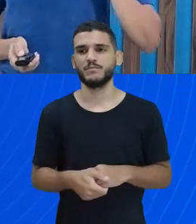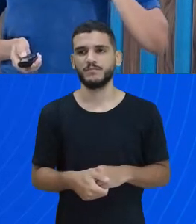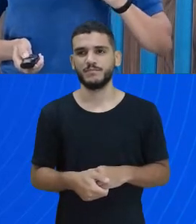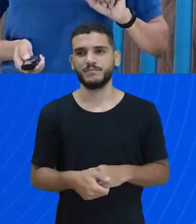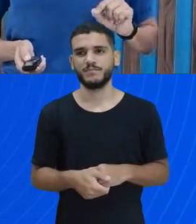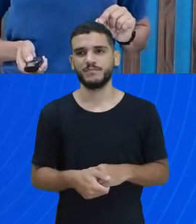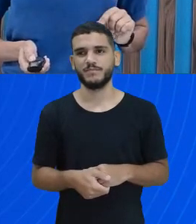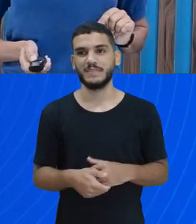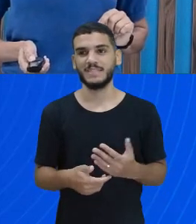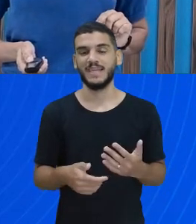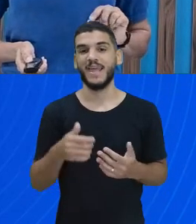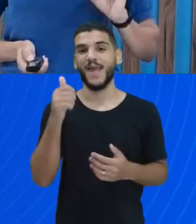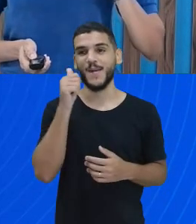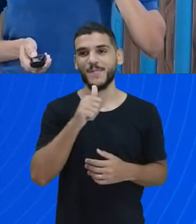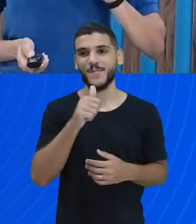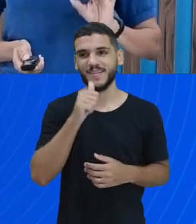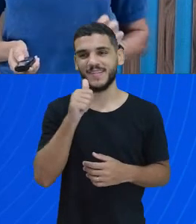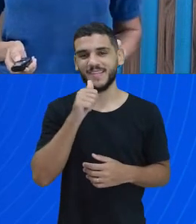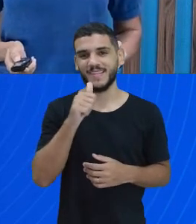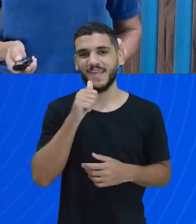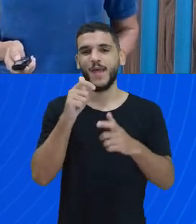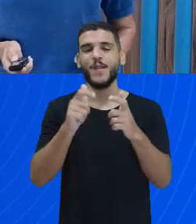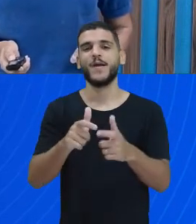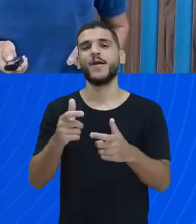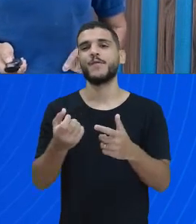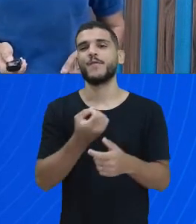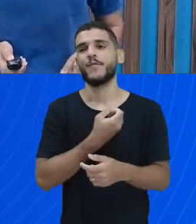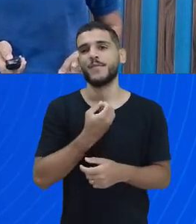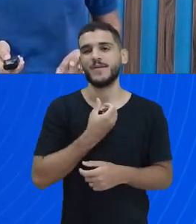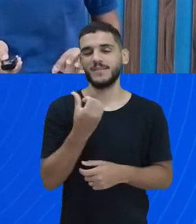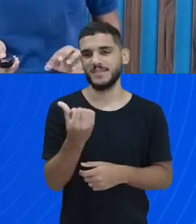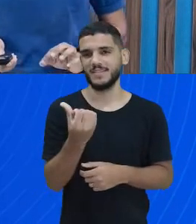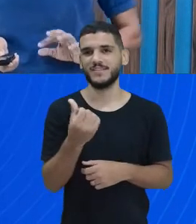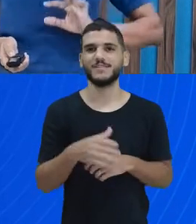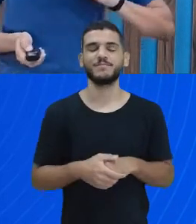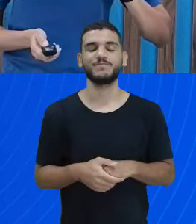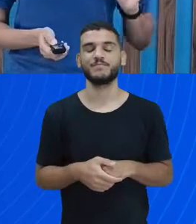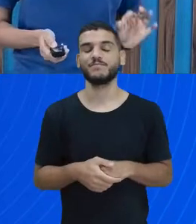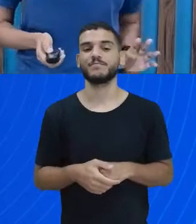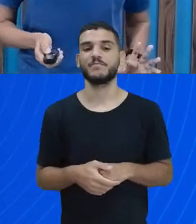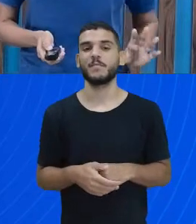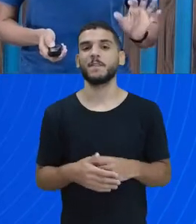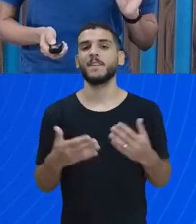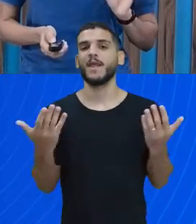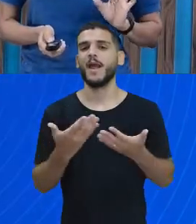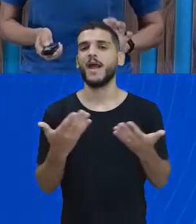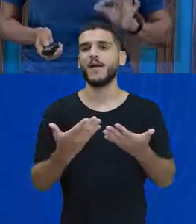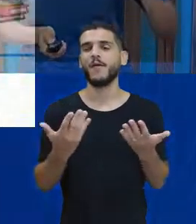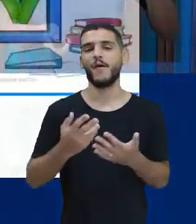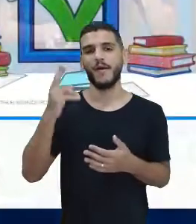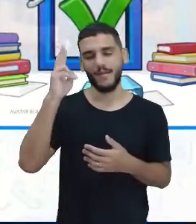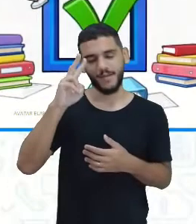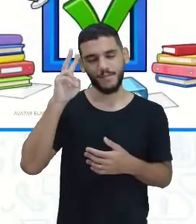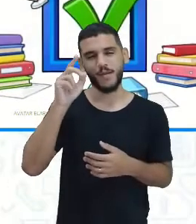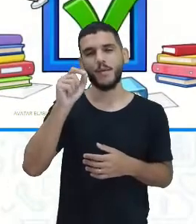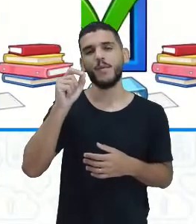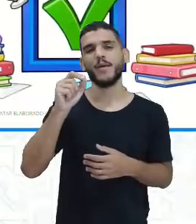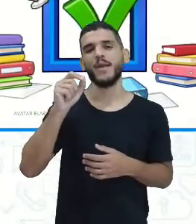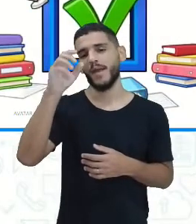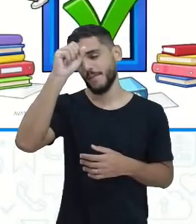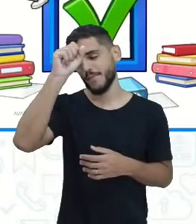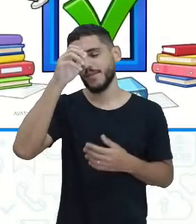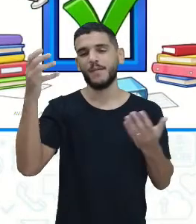menininha está no local do número 6, certo? Agora vamos relembrar o que aprendemos hoje.